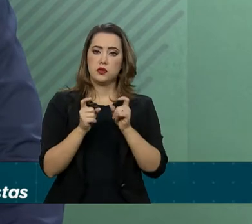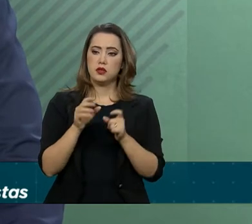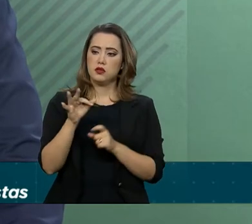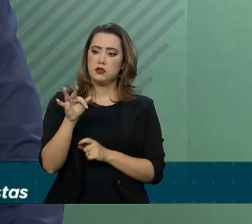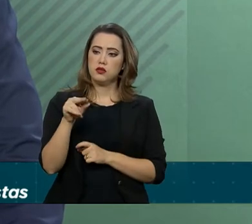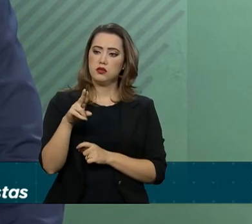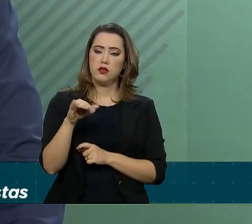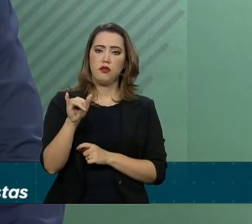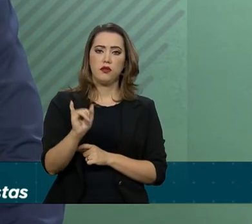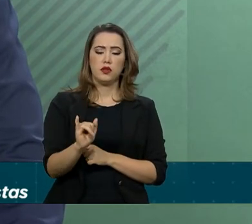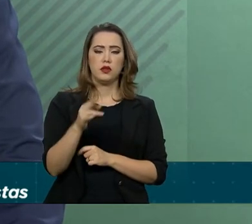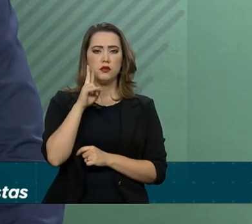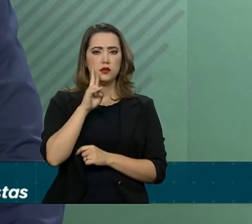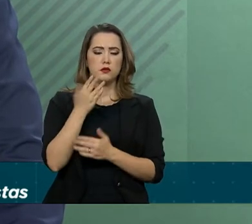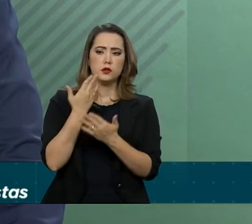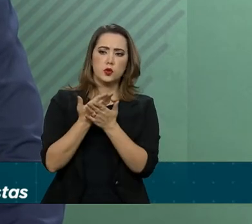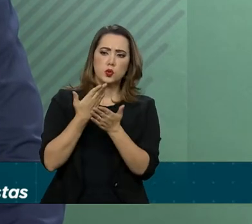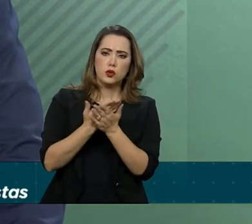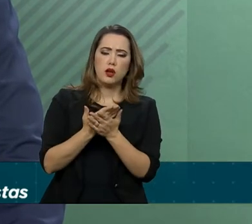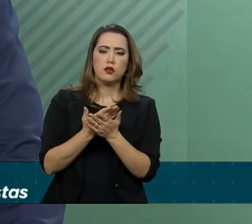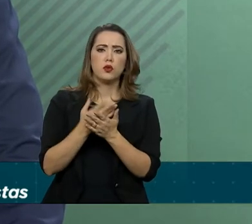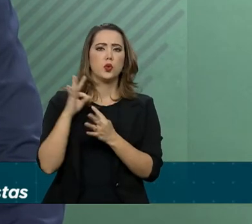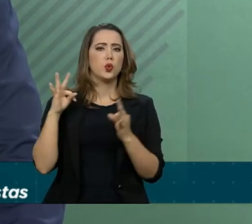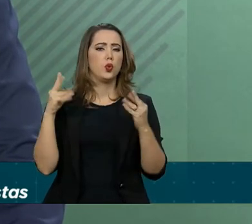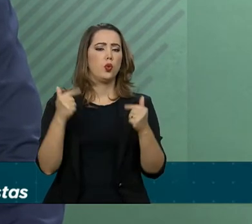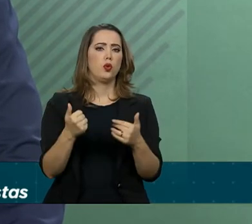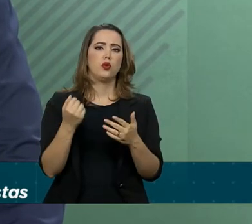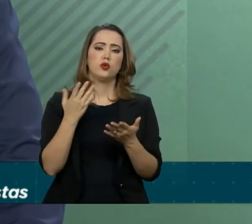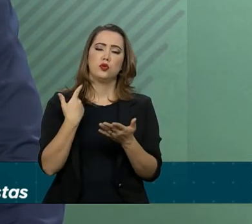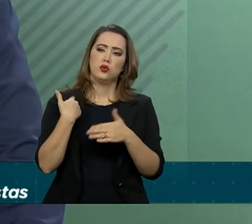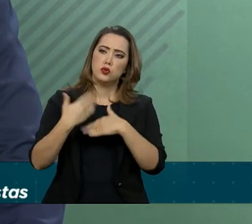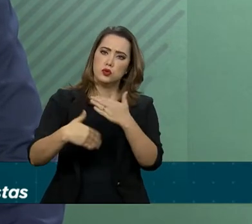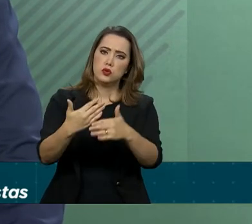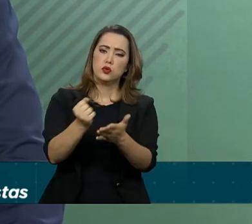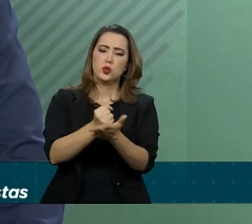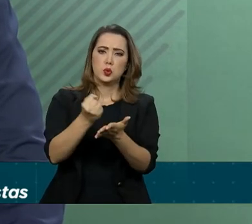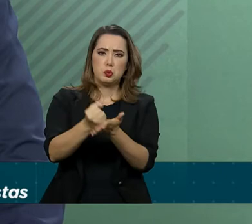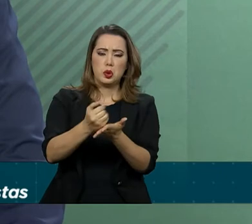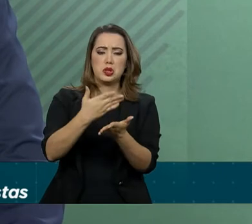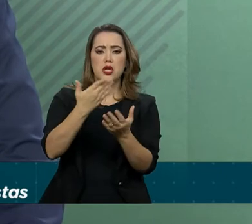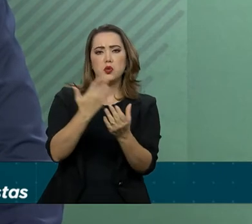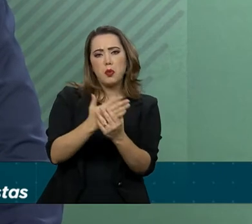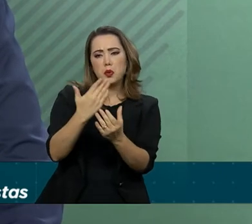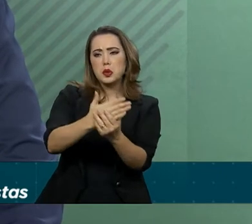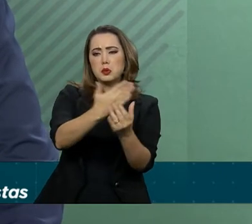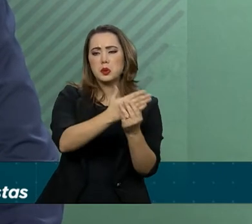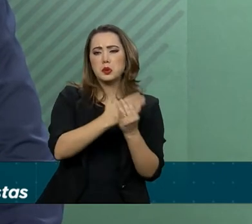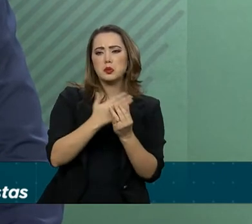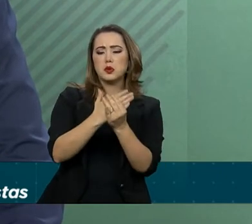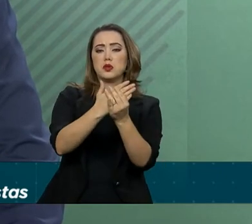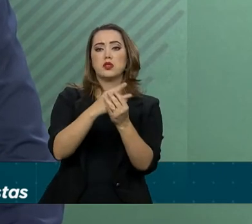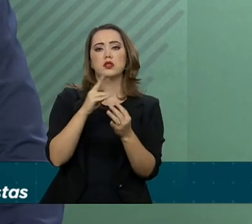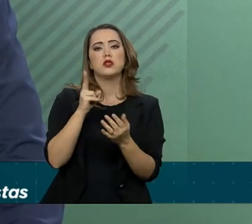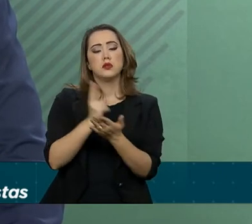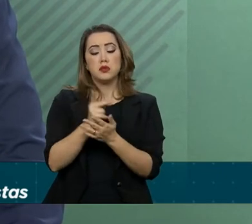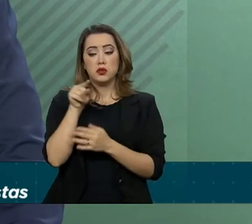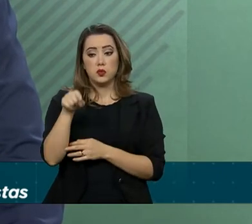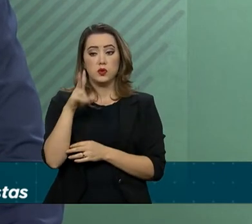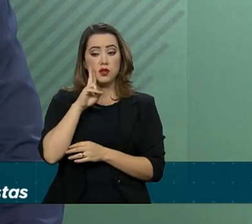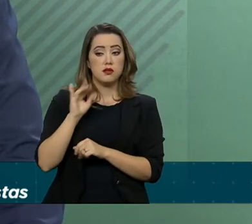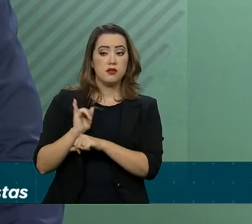foram analisados e revistos todos os processos em andamento, inclusive o dessas